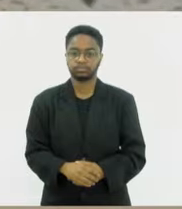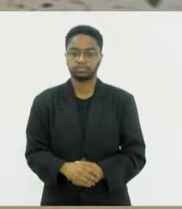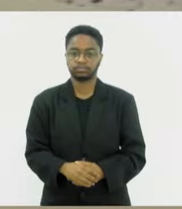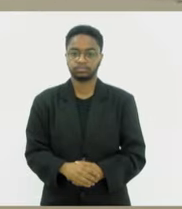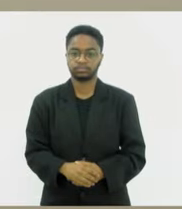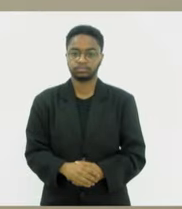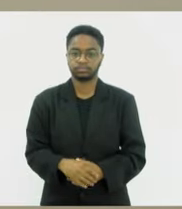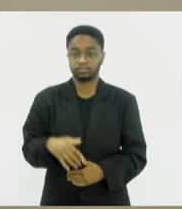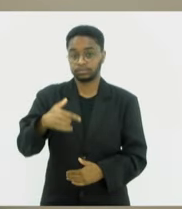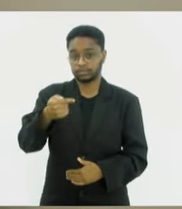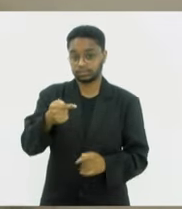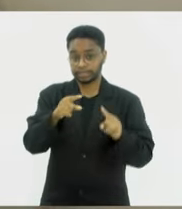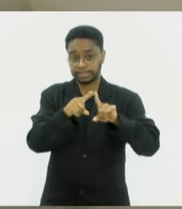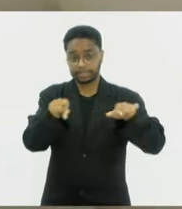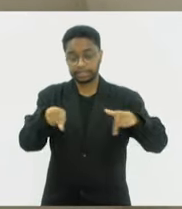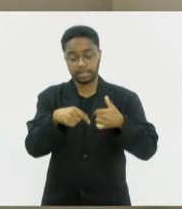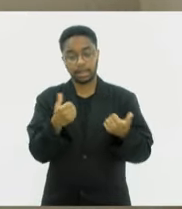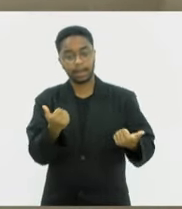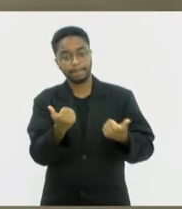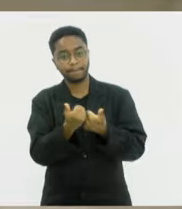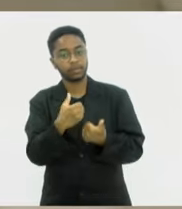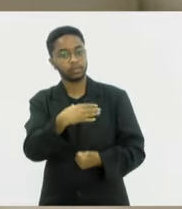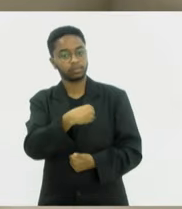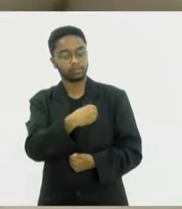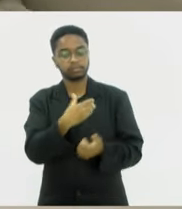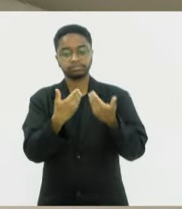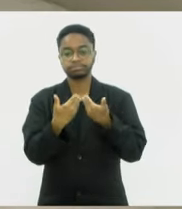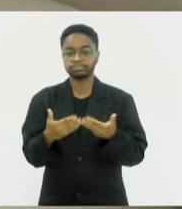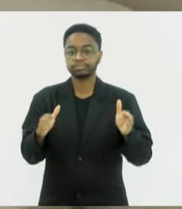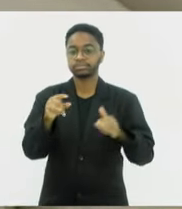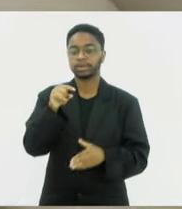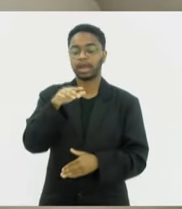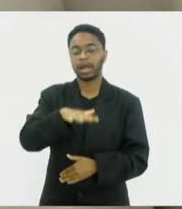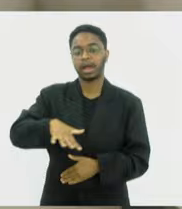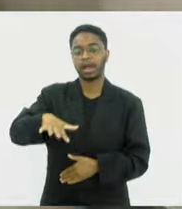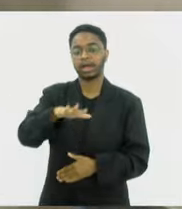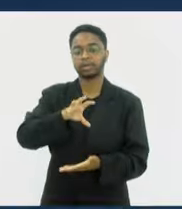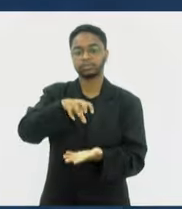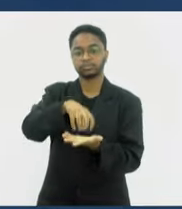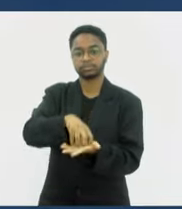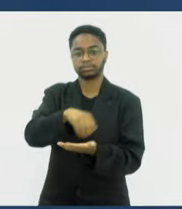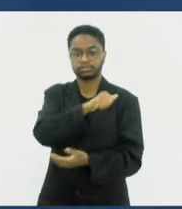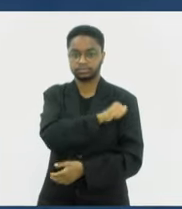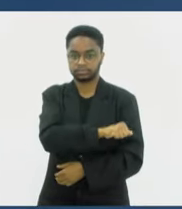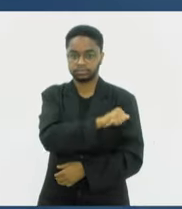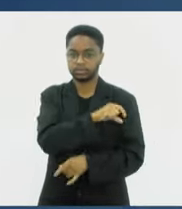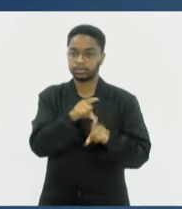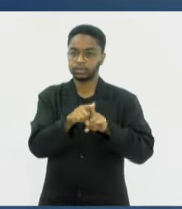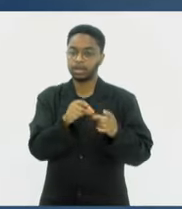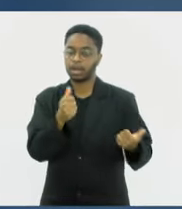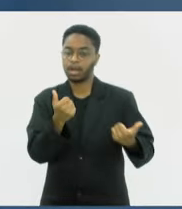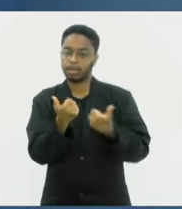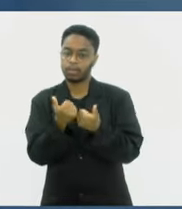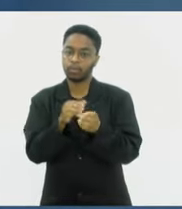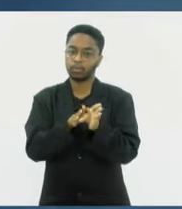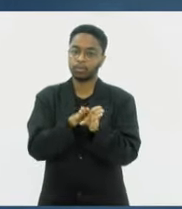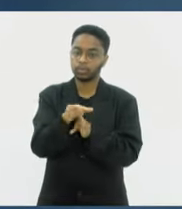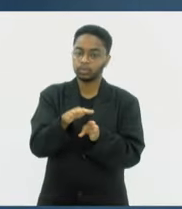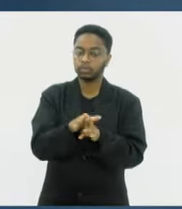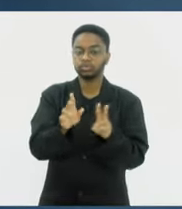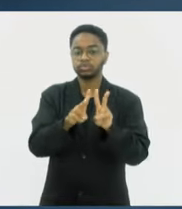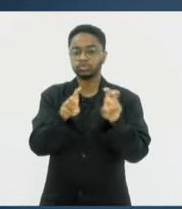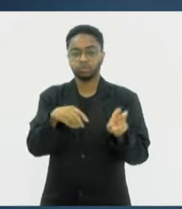Sete salas de apoio à amamentação acabam de ser inauguradas na região central do Rio e vão dar suporte e orientação sobre